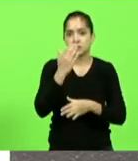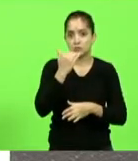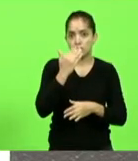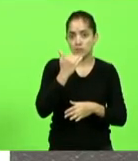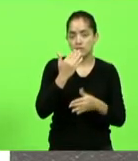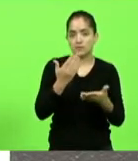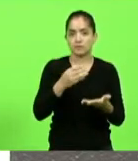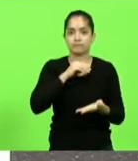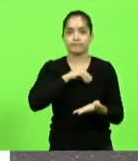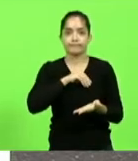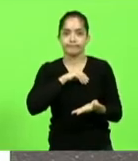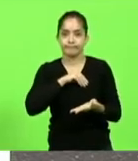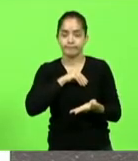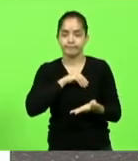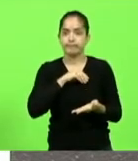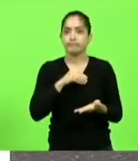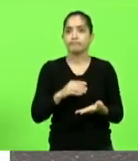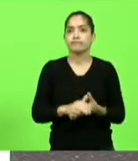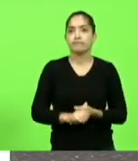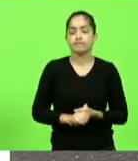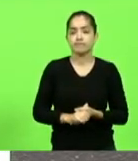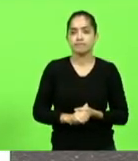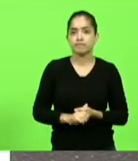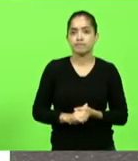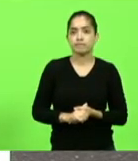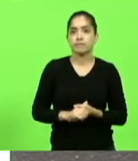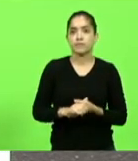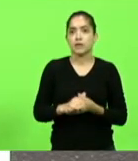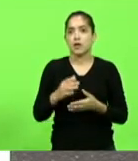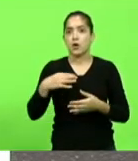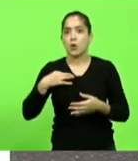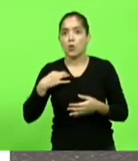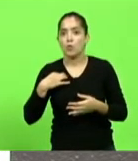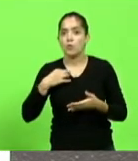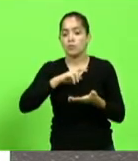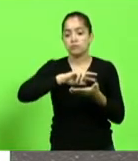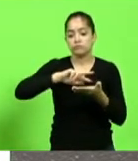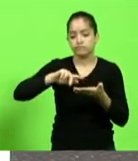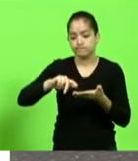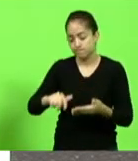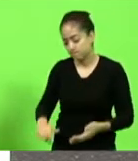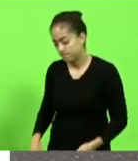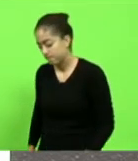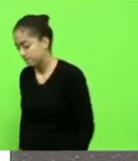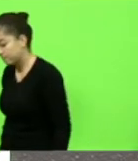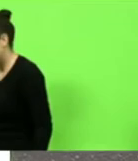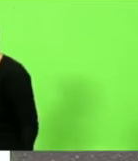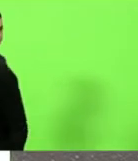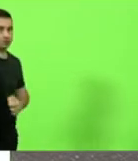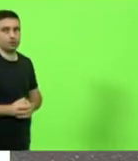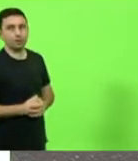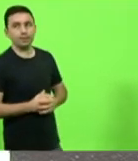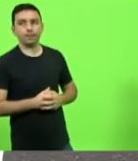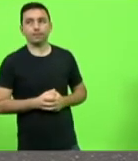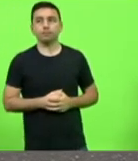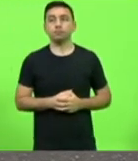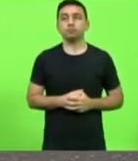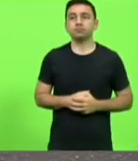mesa a veste do seu filho enfim